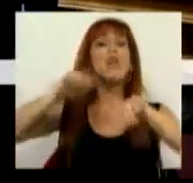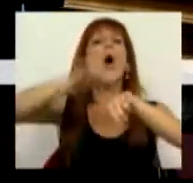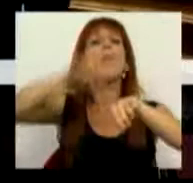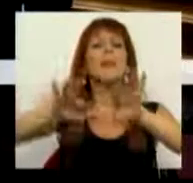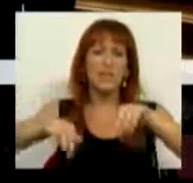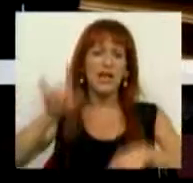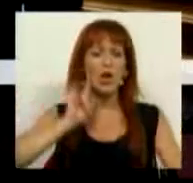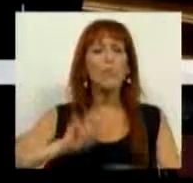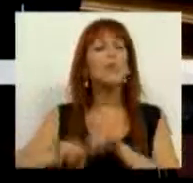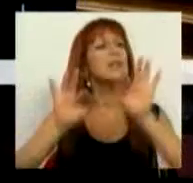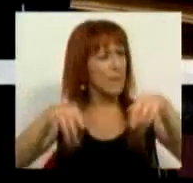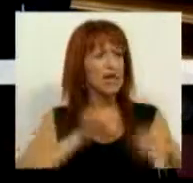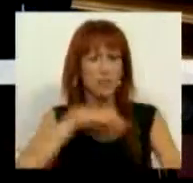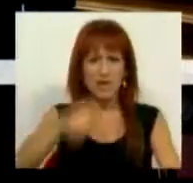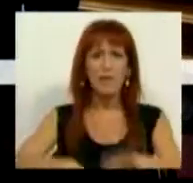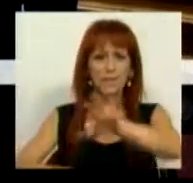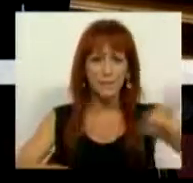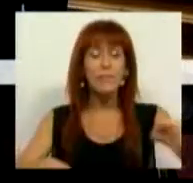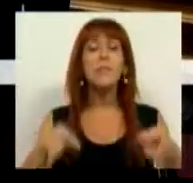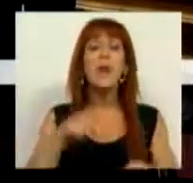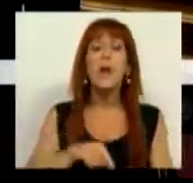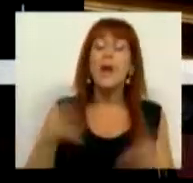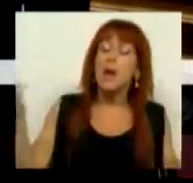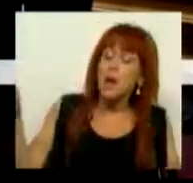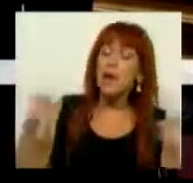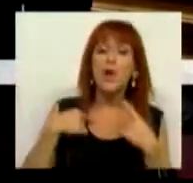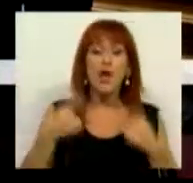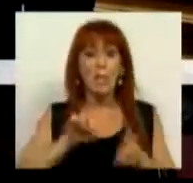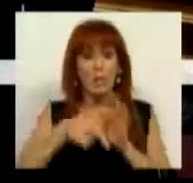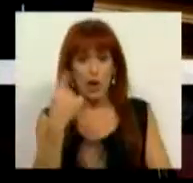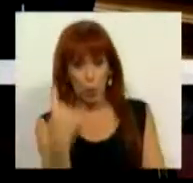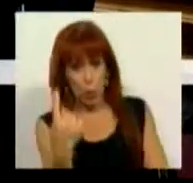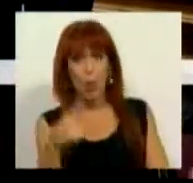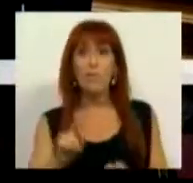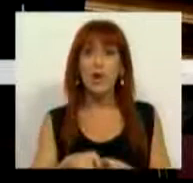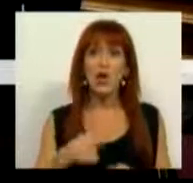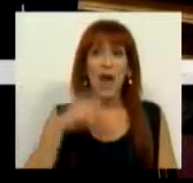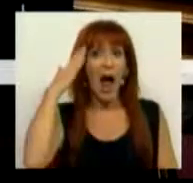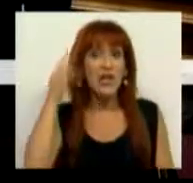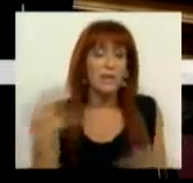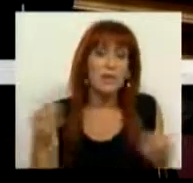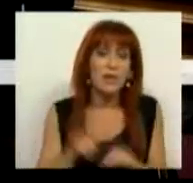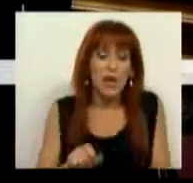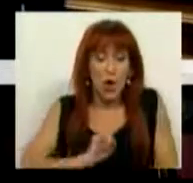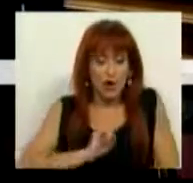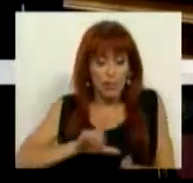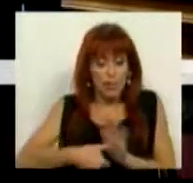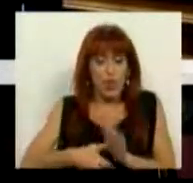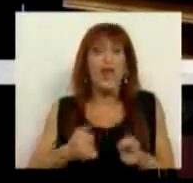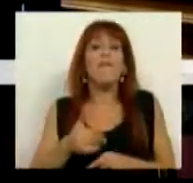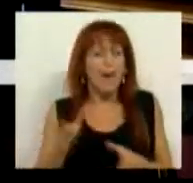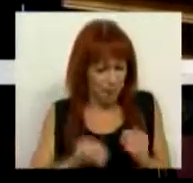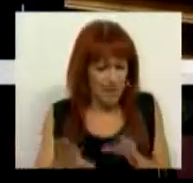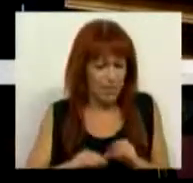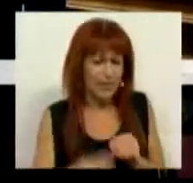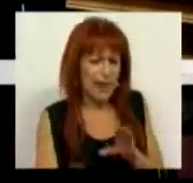já estamos, vou já terminar, embora tenhamos um projeto, embora consideramos obviamente que o nosso projeto vai